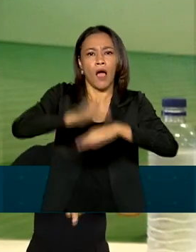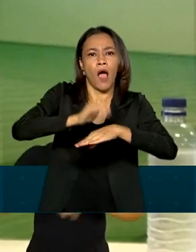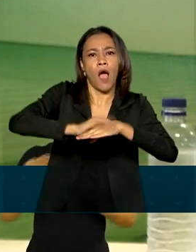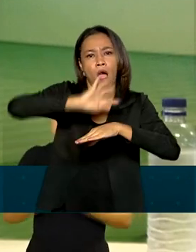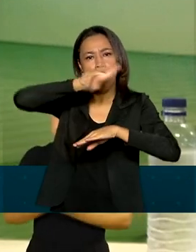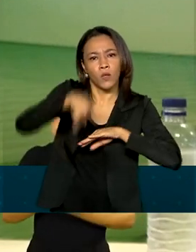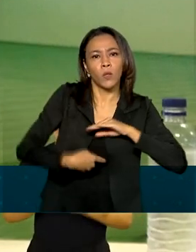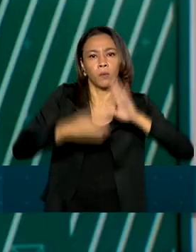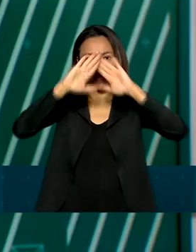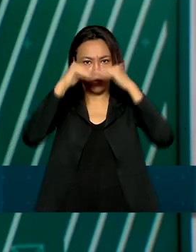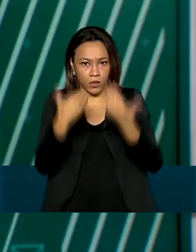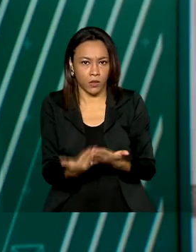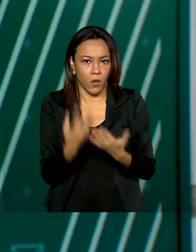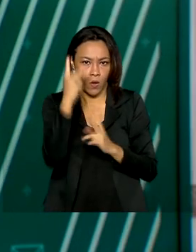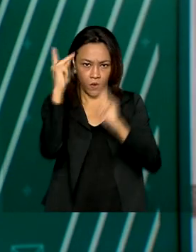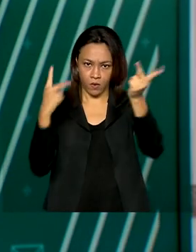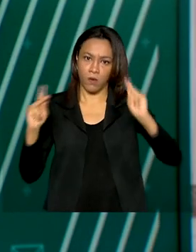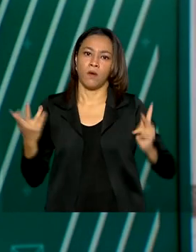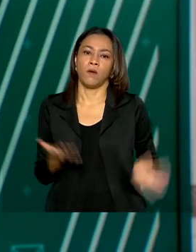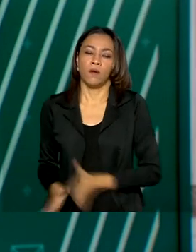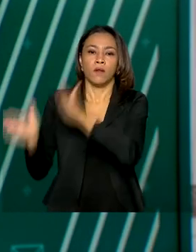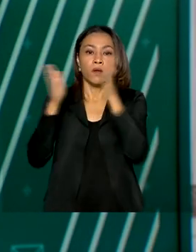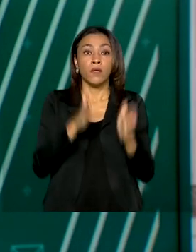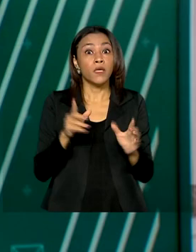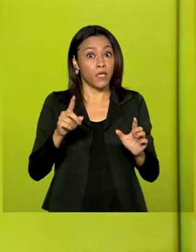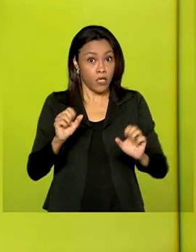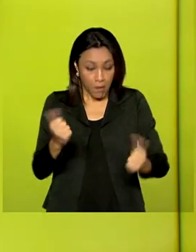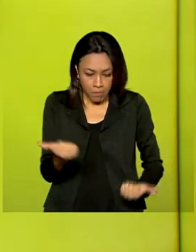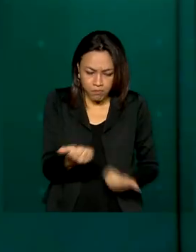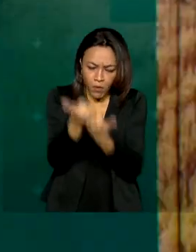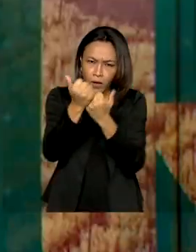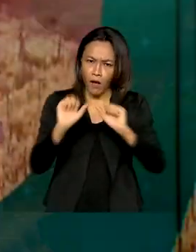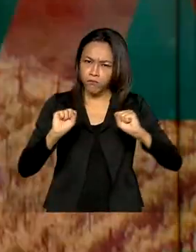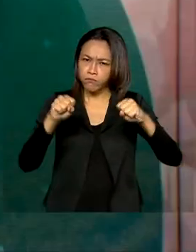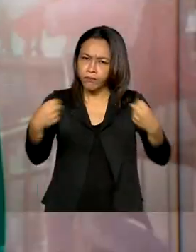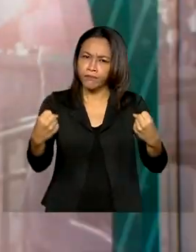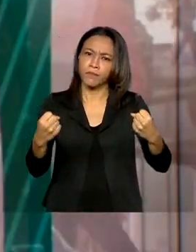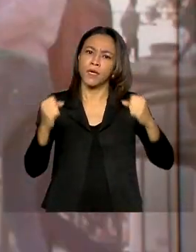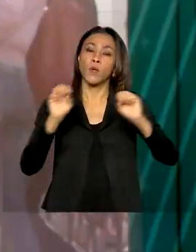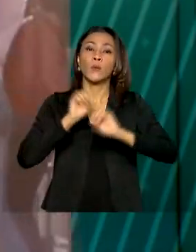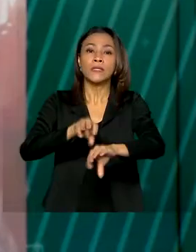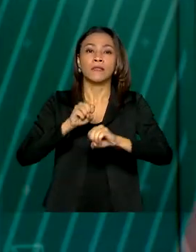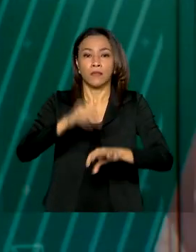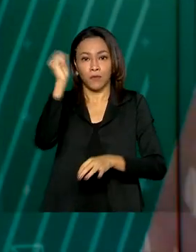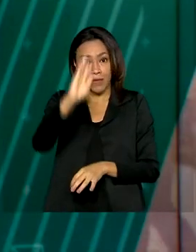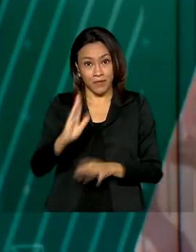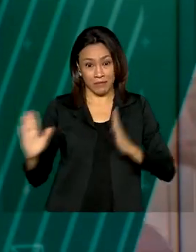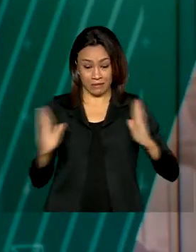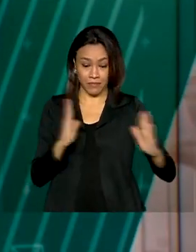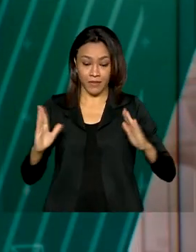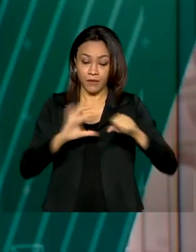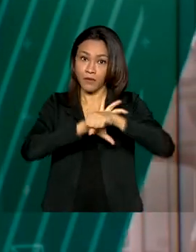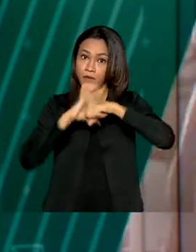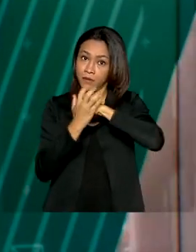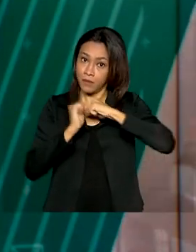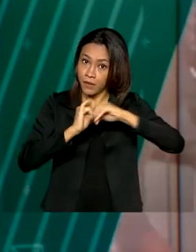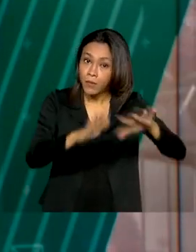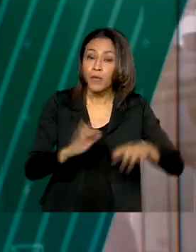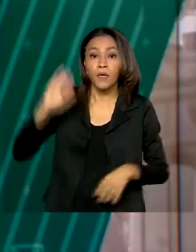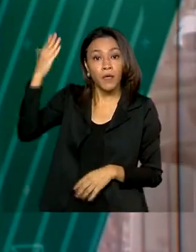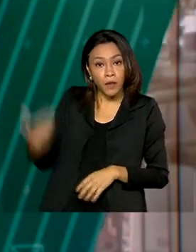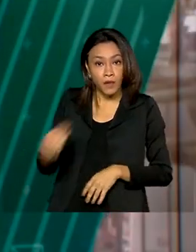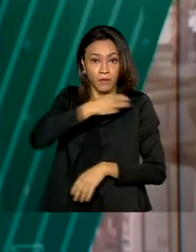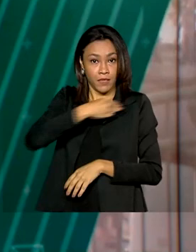unidades escolares. E para fortalecer o ensino no país em tempos de pandemia, o Ministério da Educação oferece